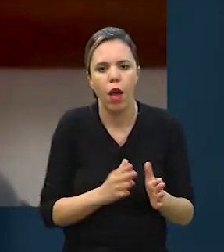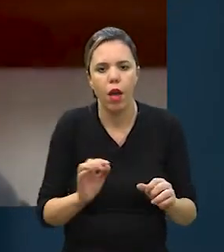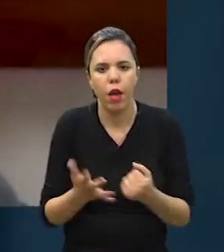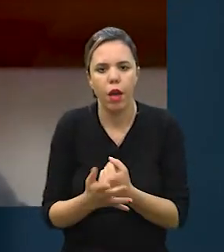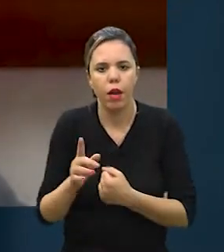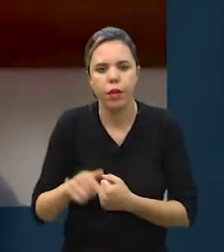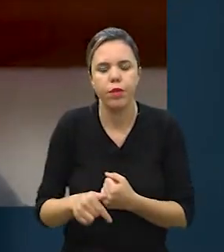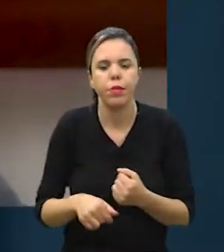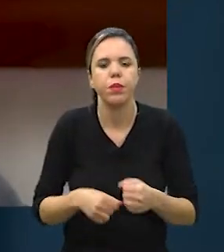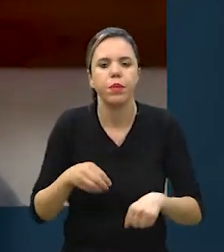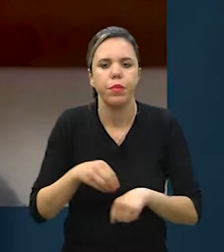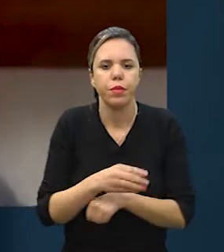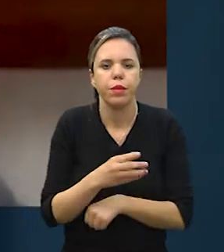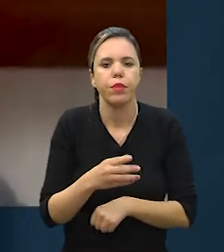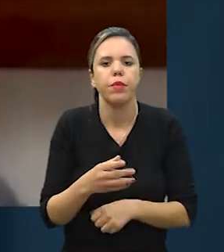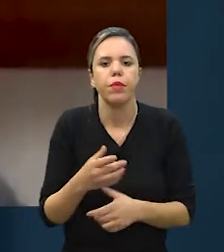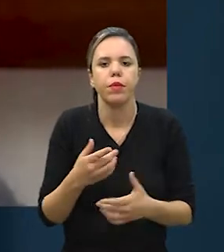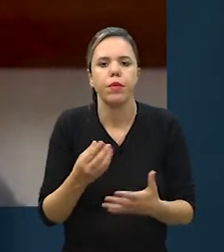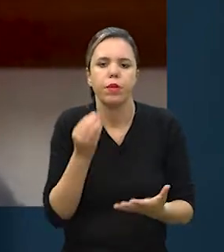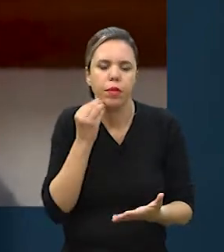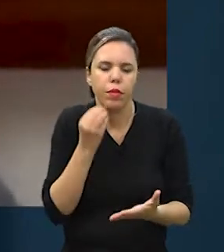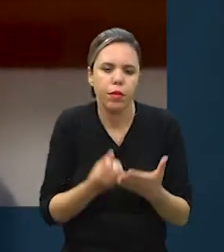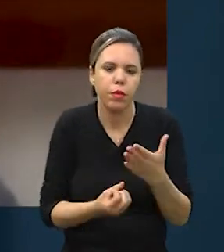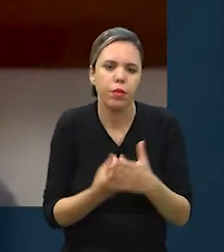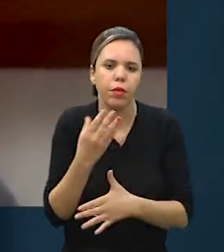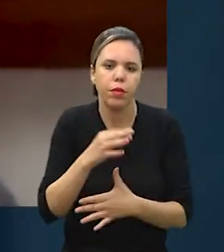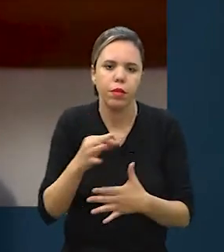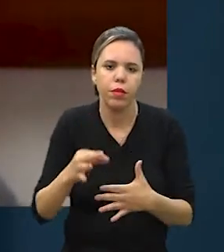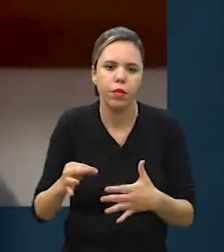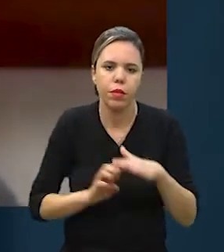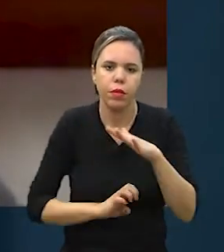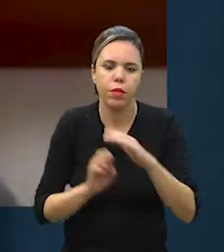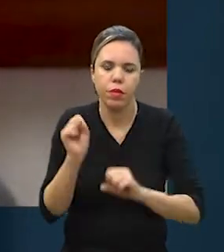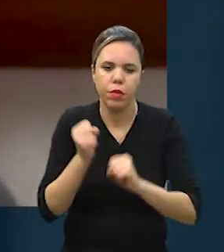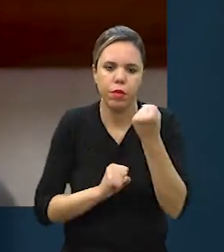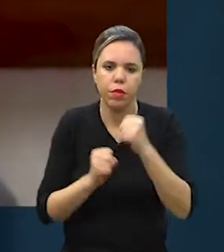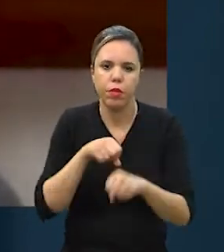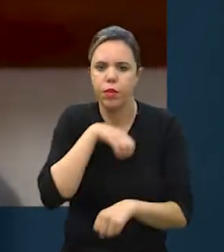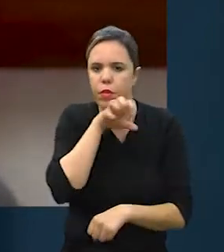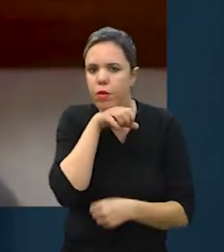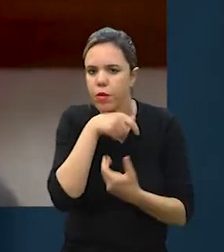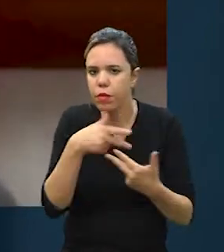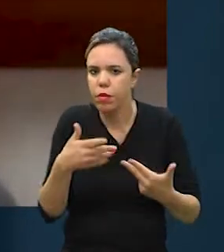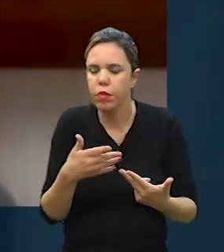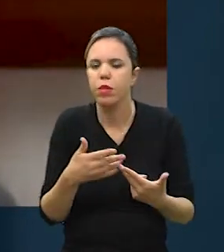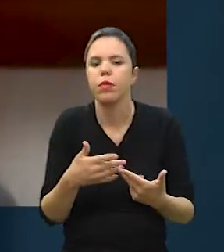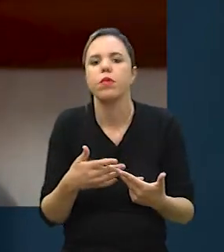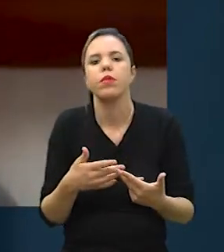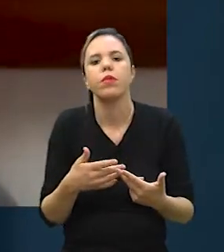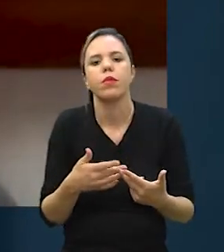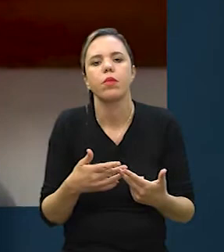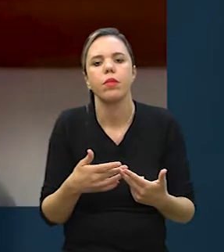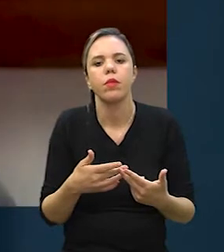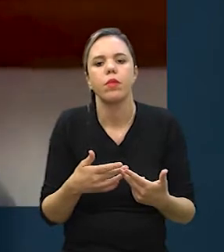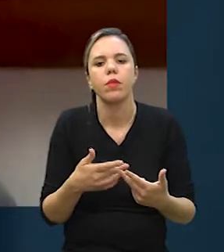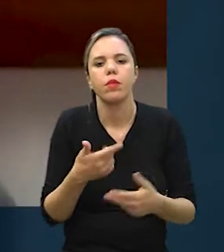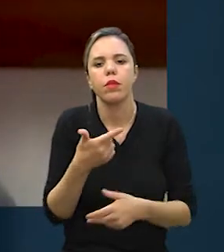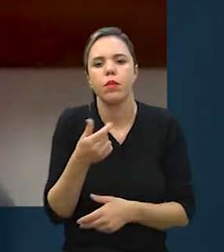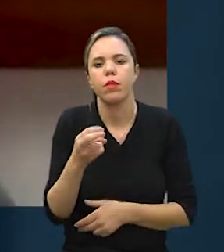a pandemia, ele trouxe uma série de oportunidades para a indústria PET. A indústria PET, dos anos